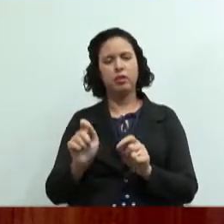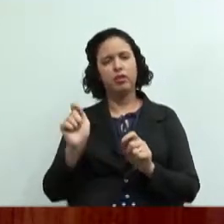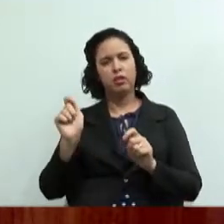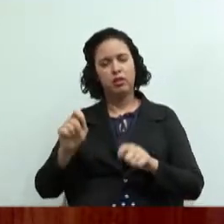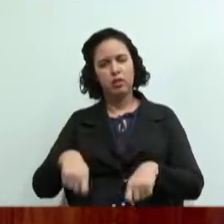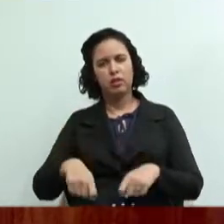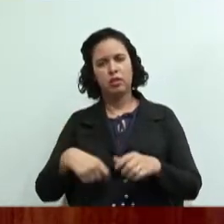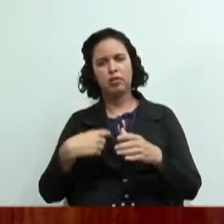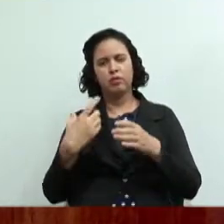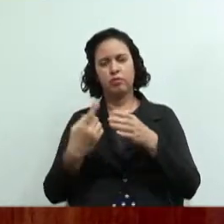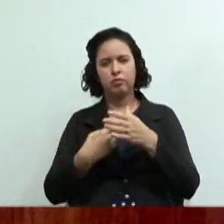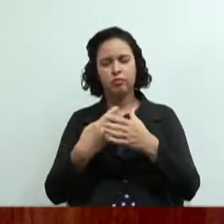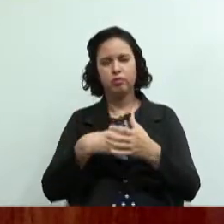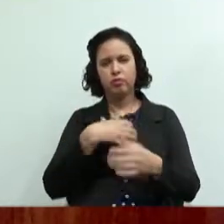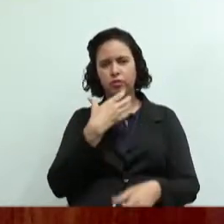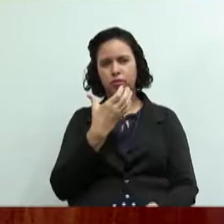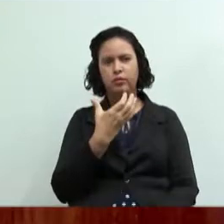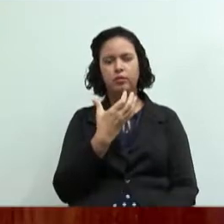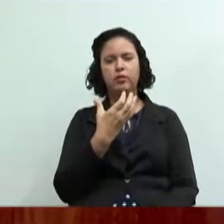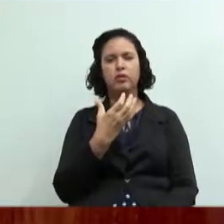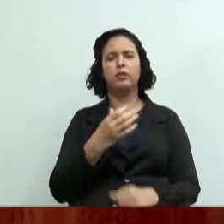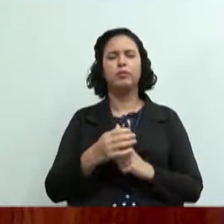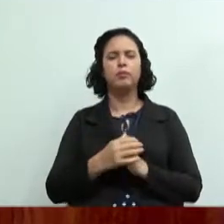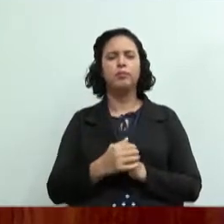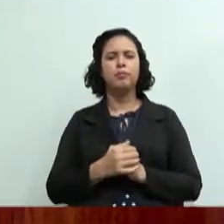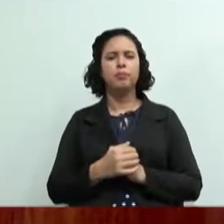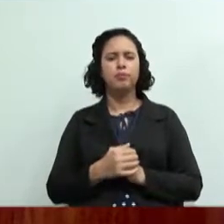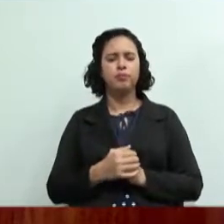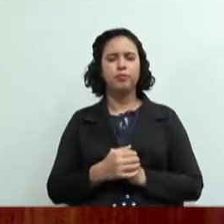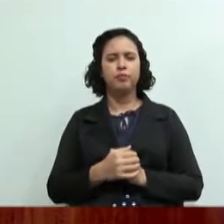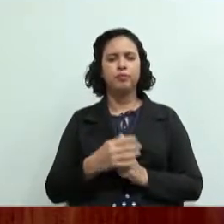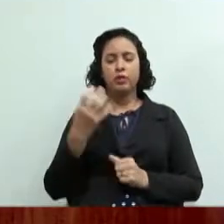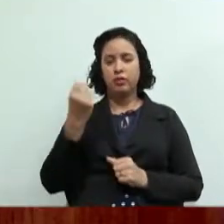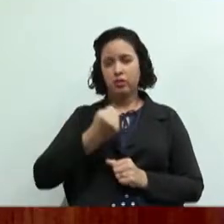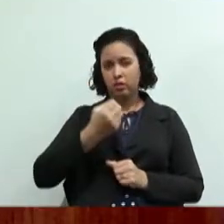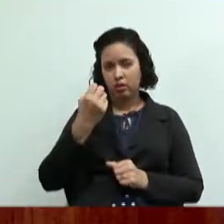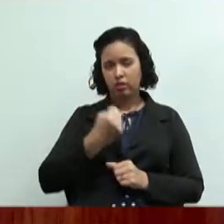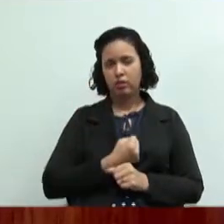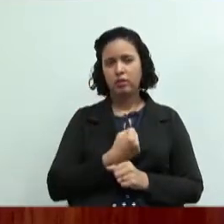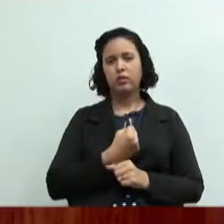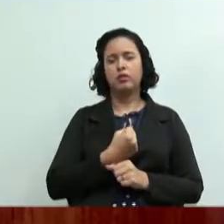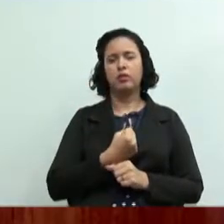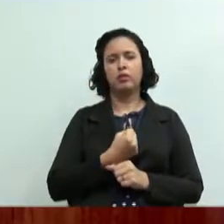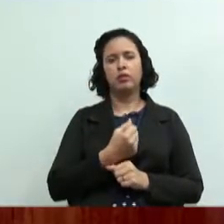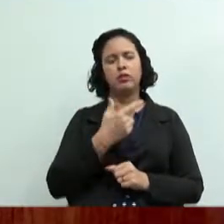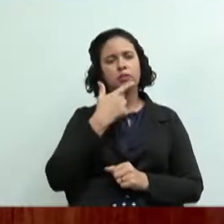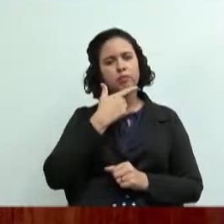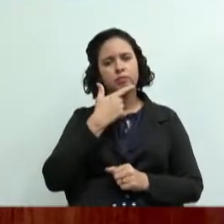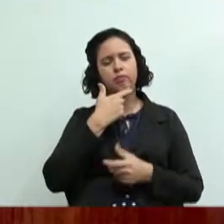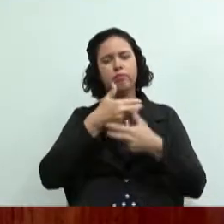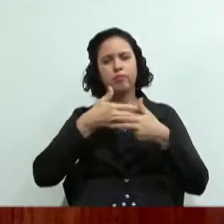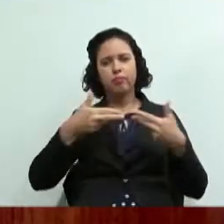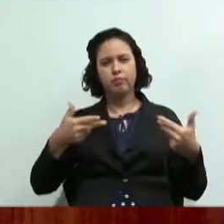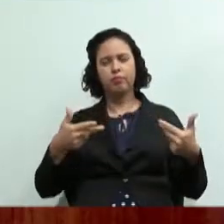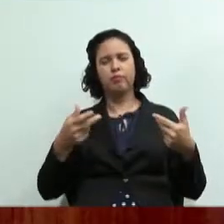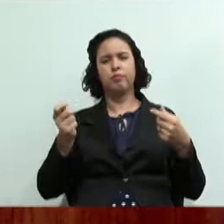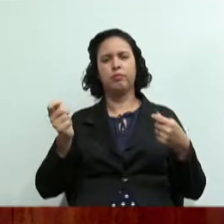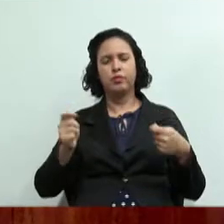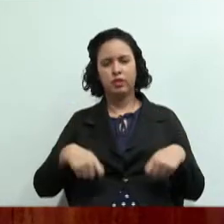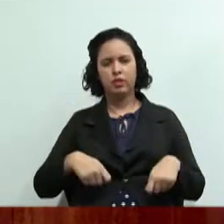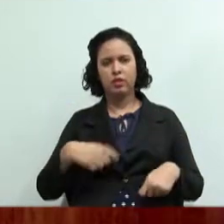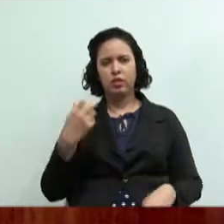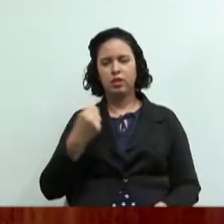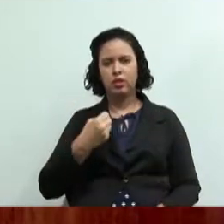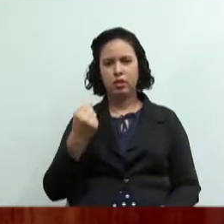ser polpa de fruta pode ser leiteiro derivados de leite então se tem muita produção